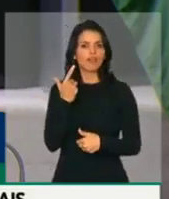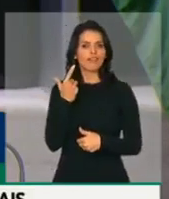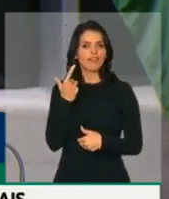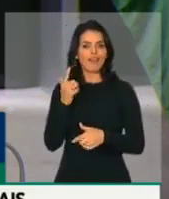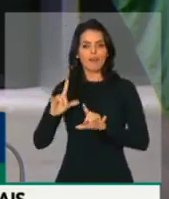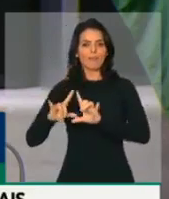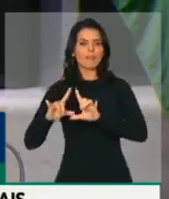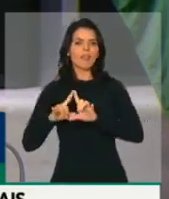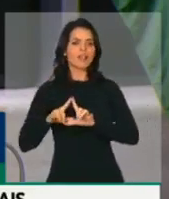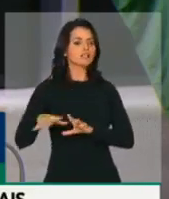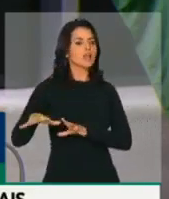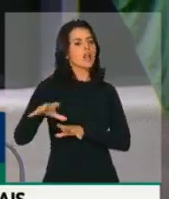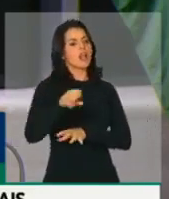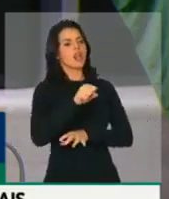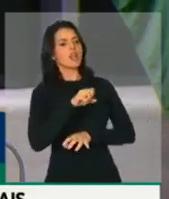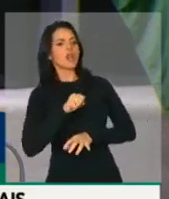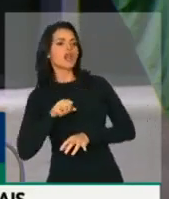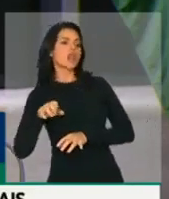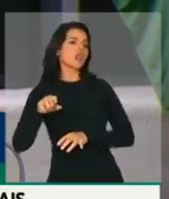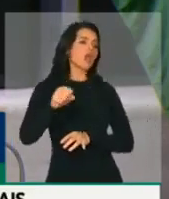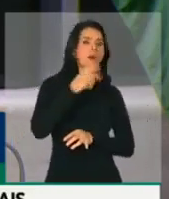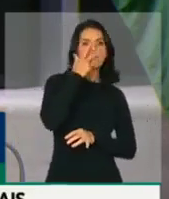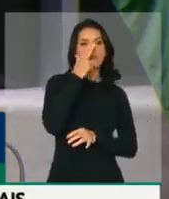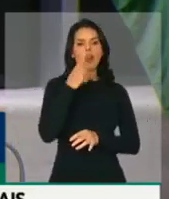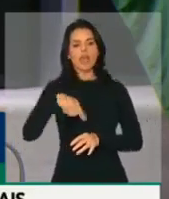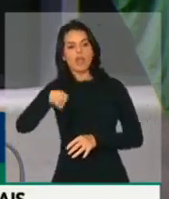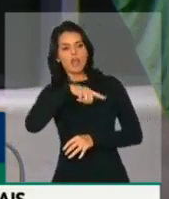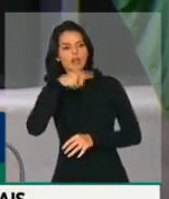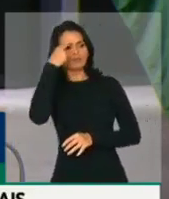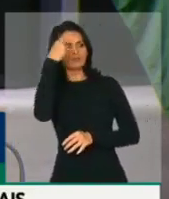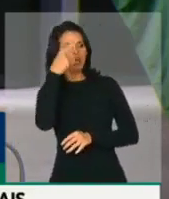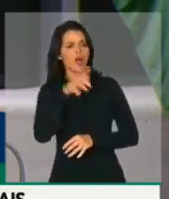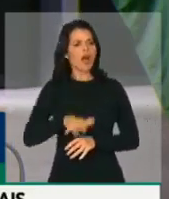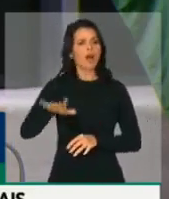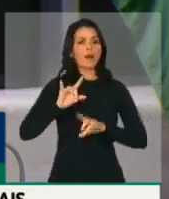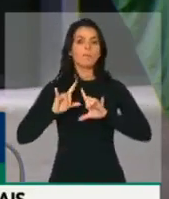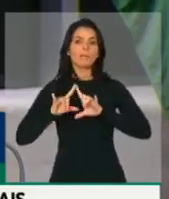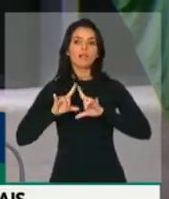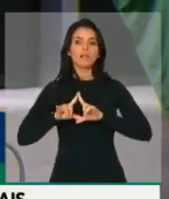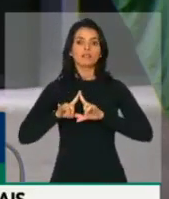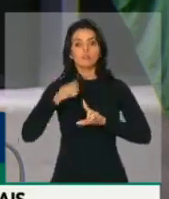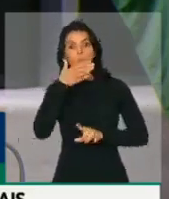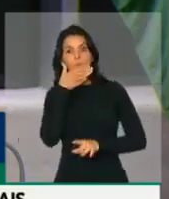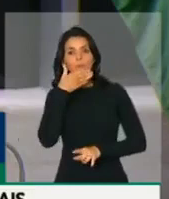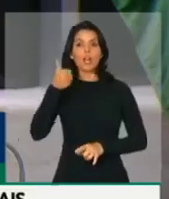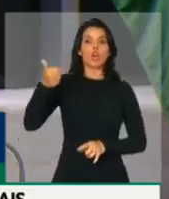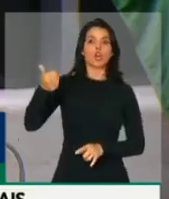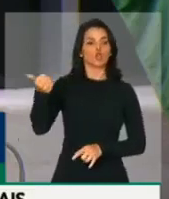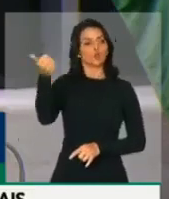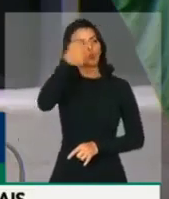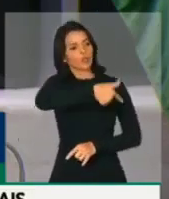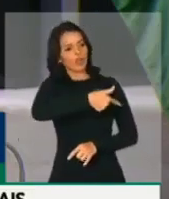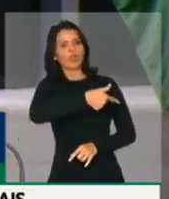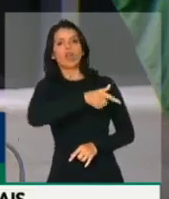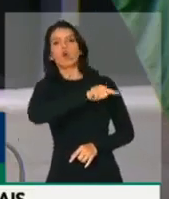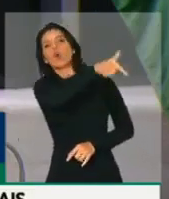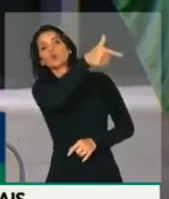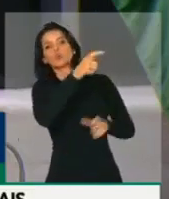O que vai gerando uma ideia e uma cultura que na área da milícia é melhor do que na área de outro lugar.